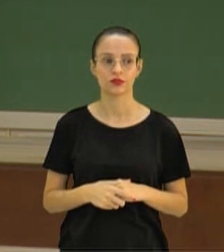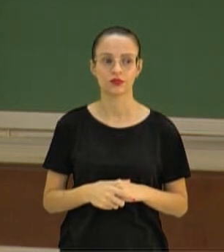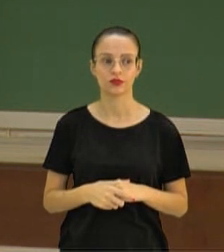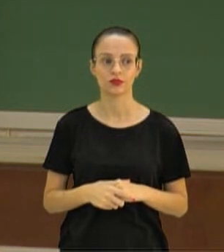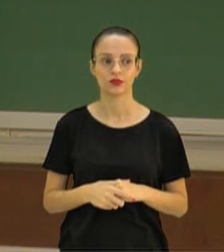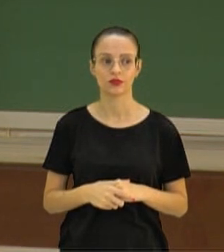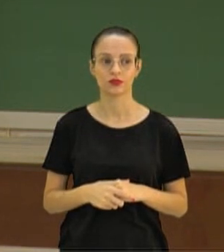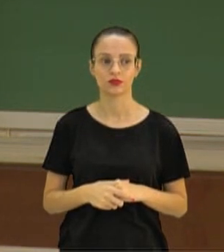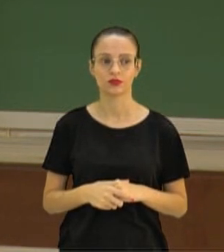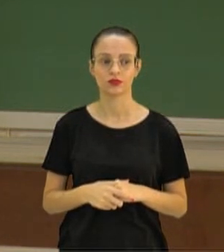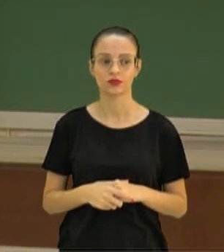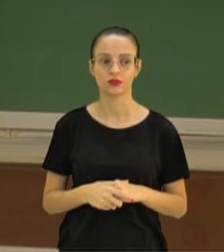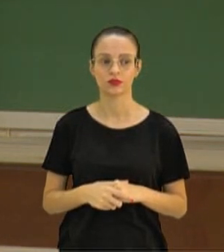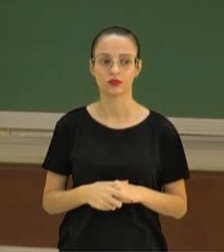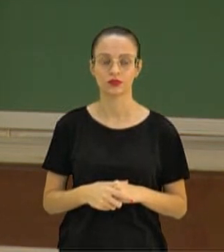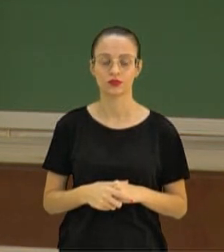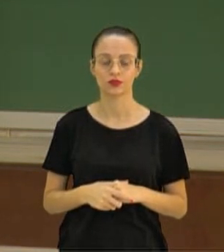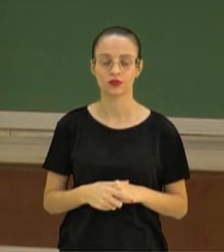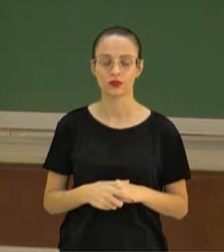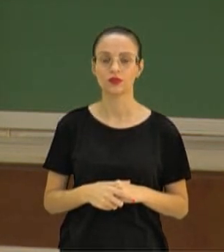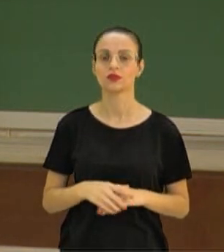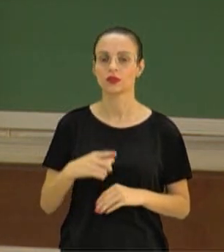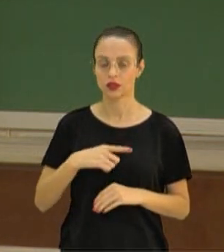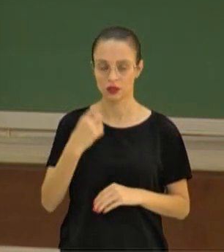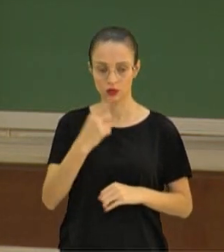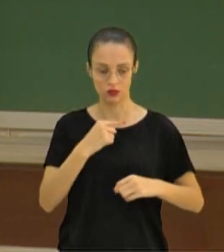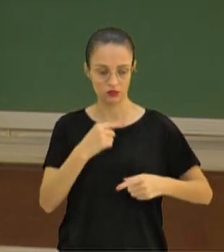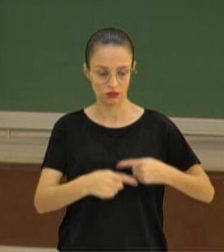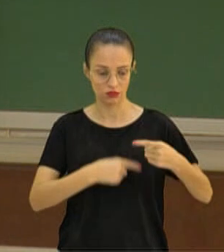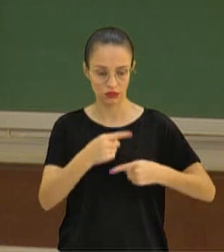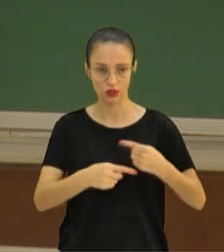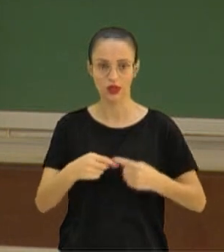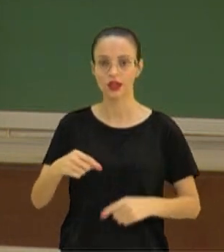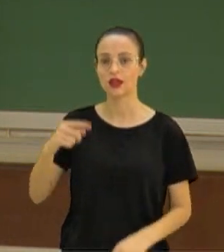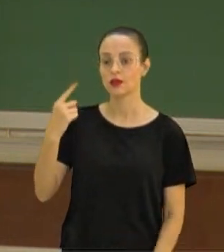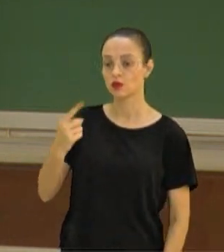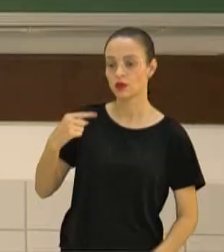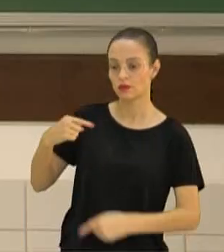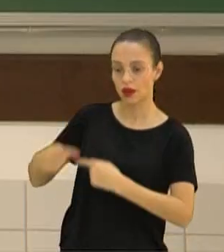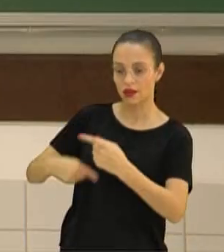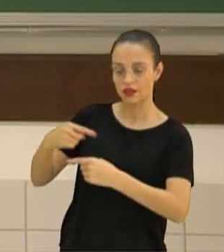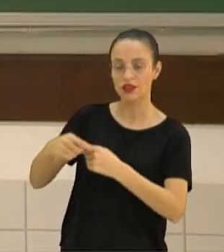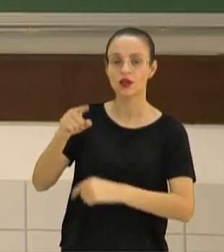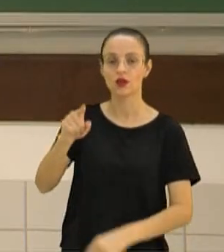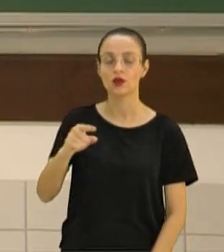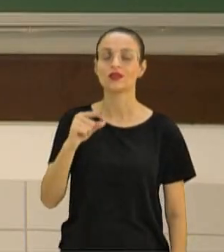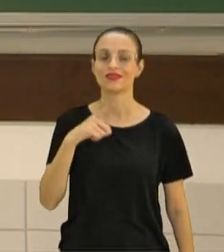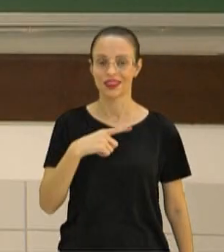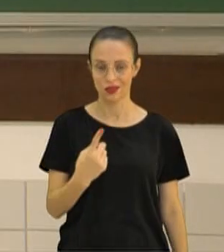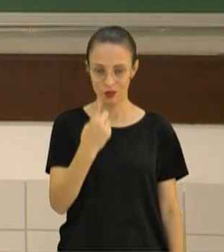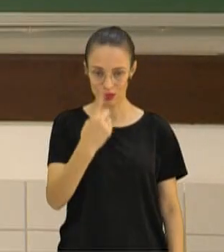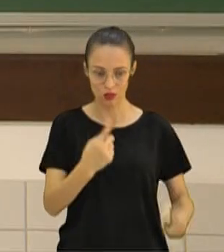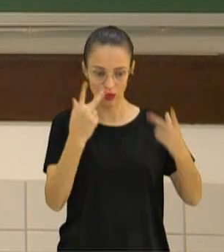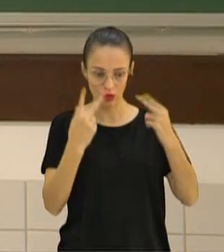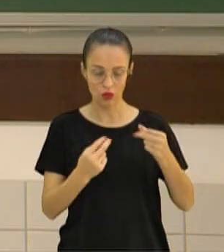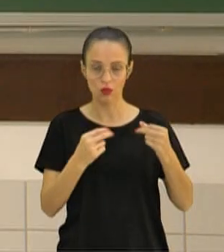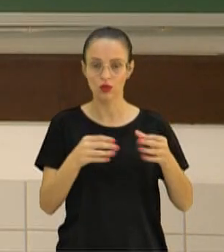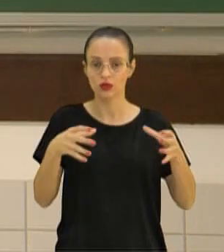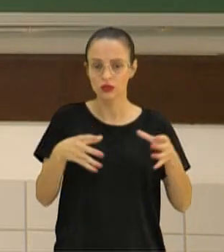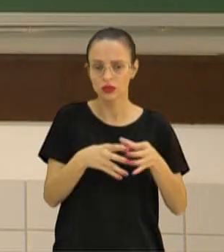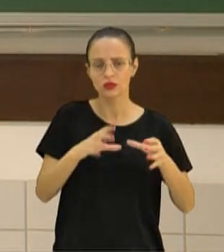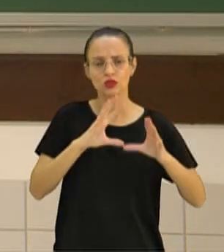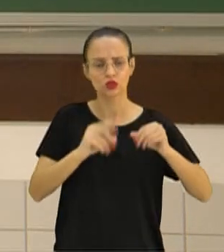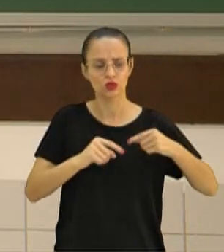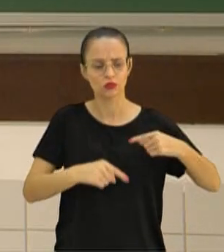E inclui um ancestral comum e nem todos os seus descendentes, parafilético. Se eu incluo o ancestral comum e todos os seus